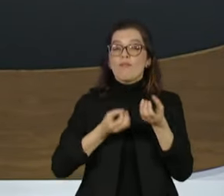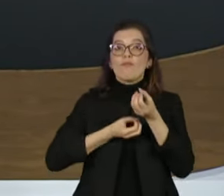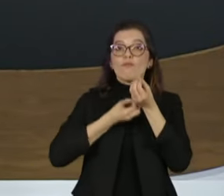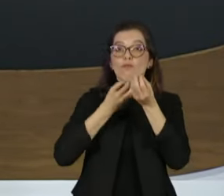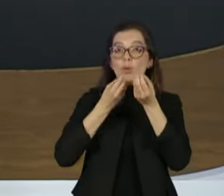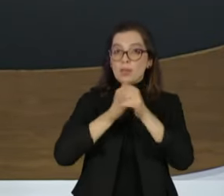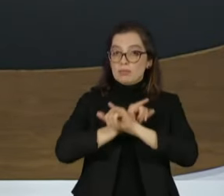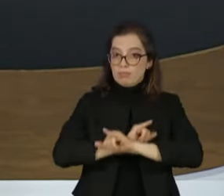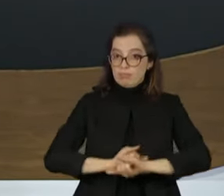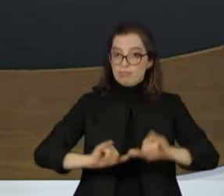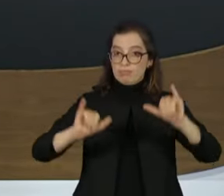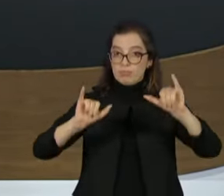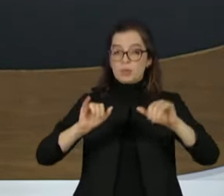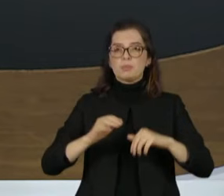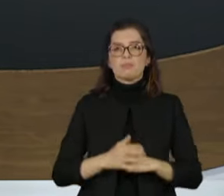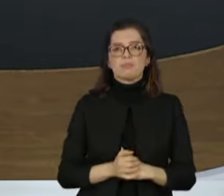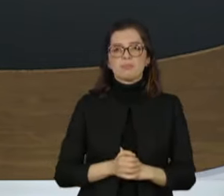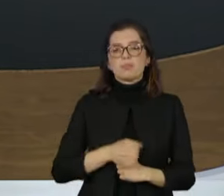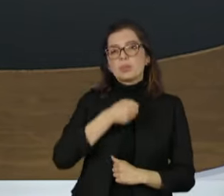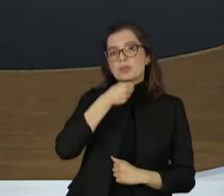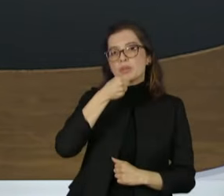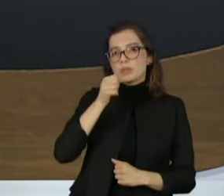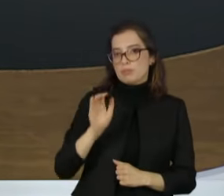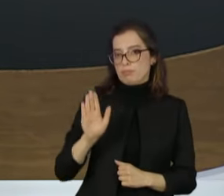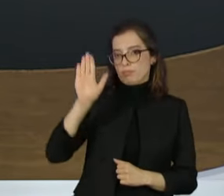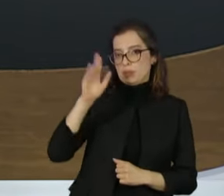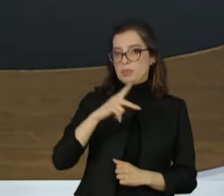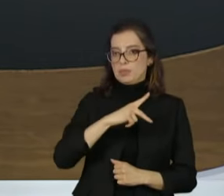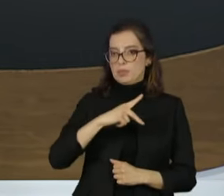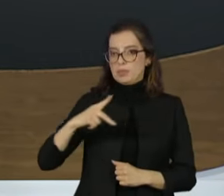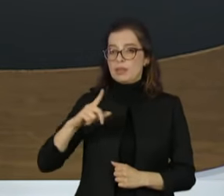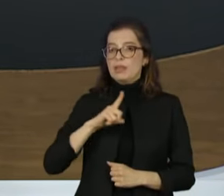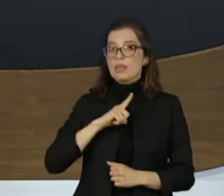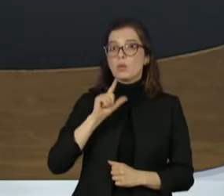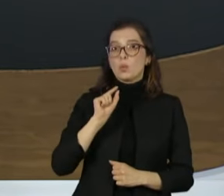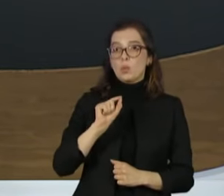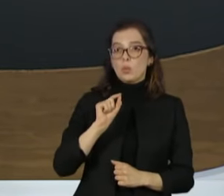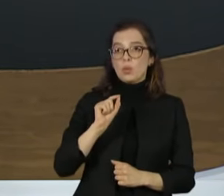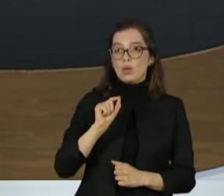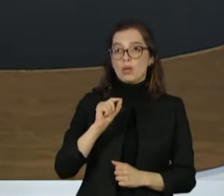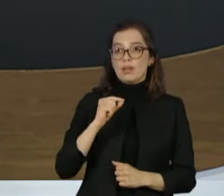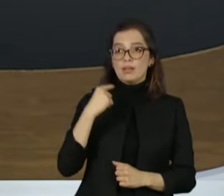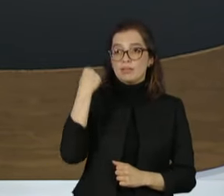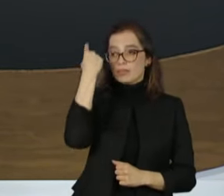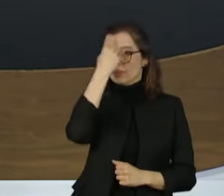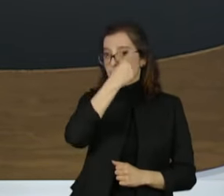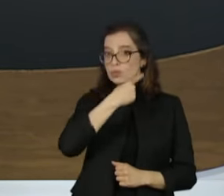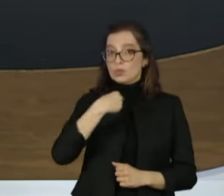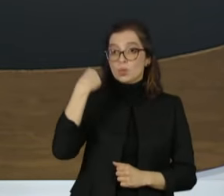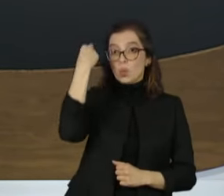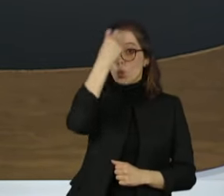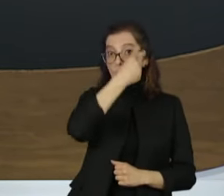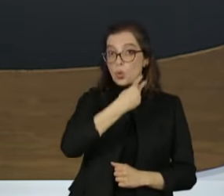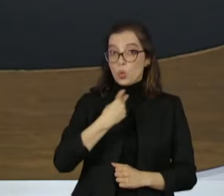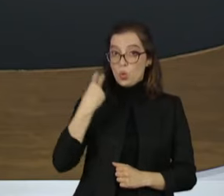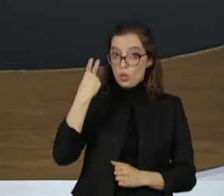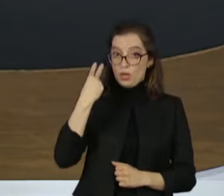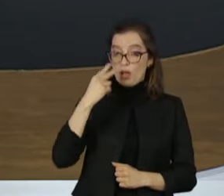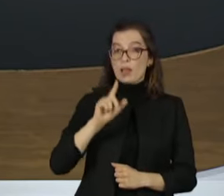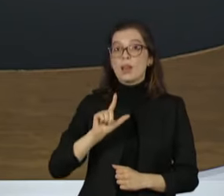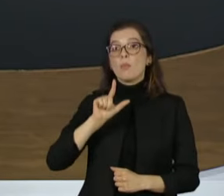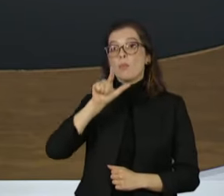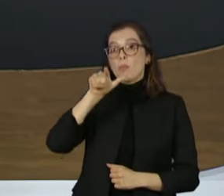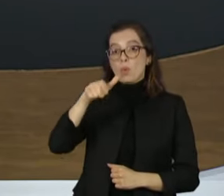entrevistas com os presidenciáveis terão duas horas de duração. As respostas dos candidatos serão conferidas em tempo real